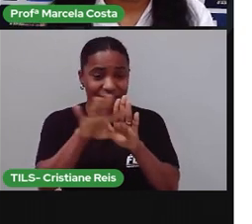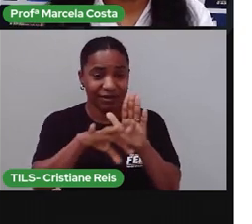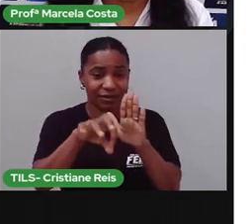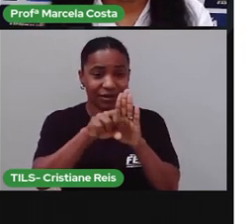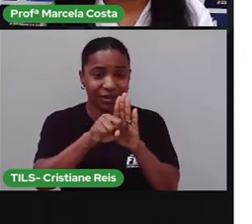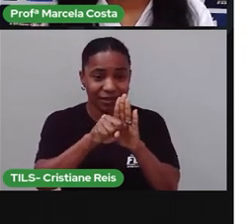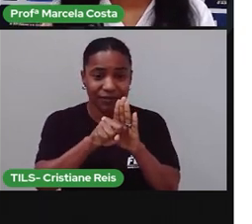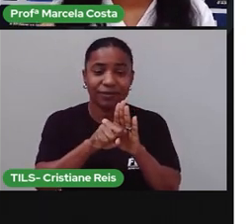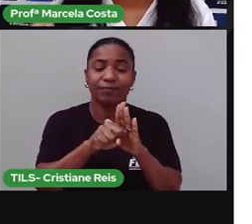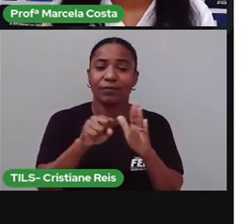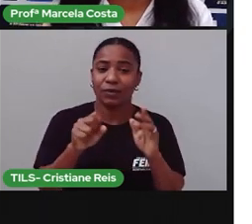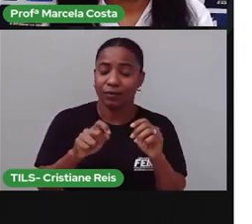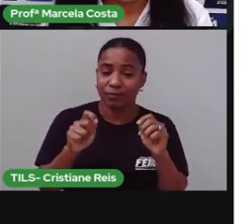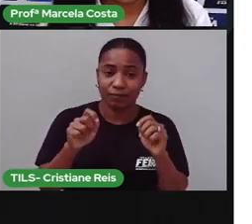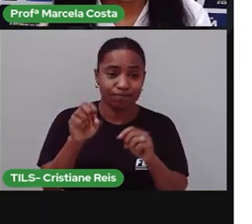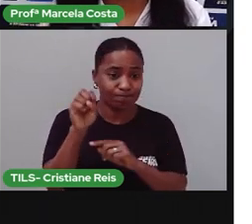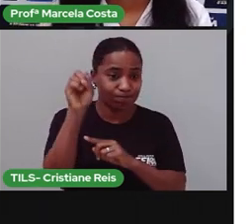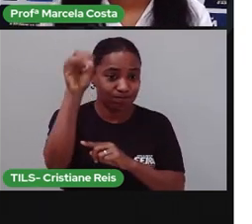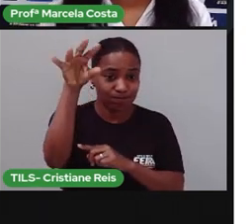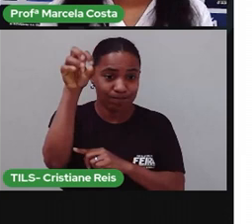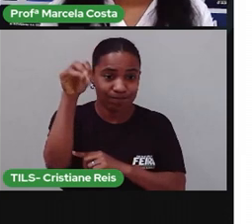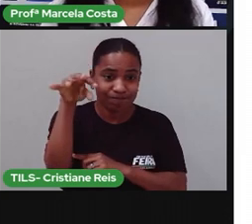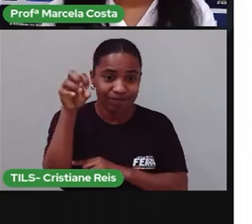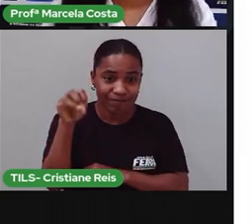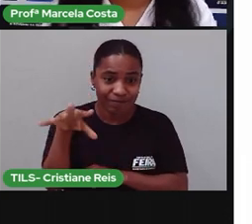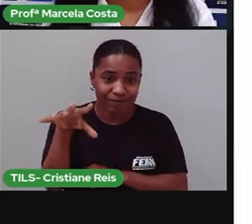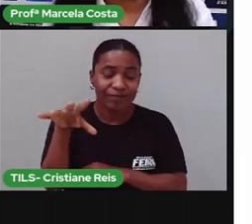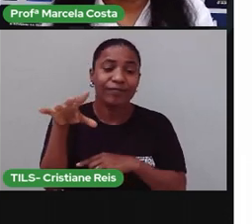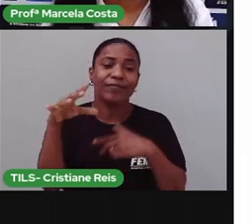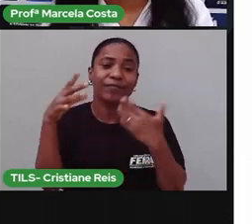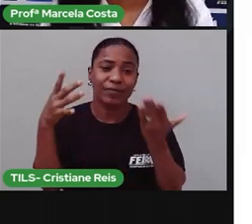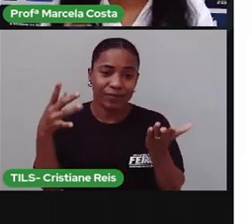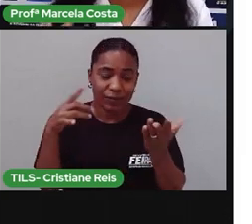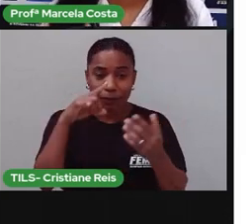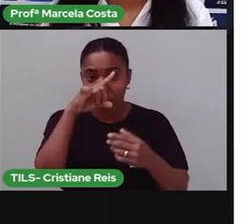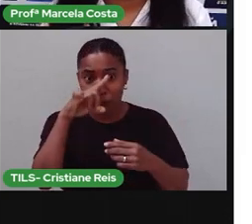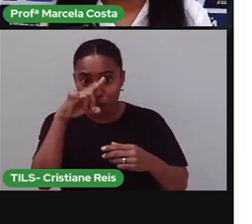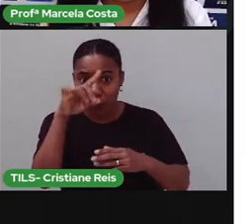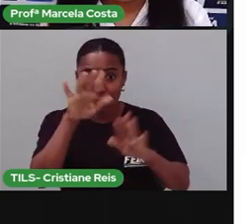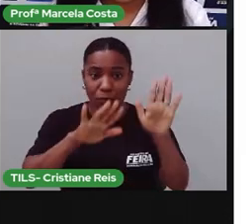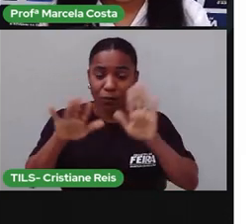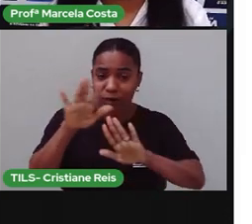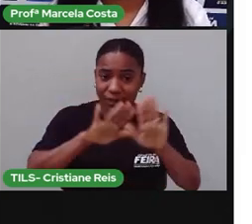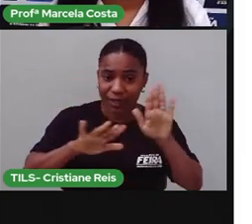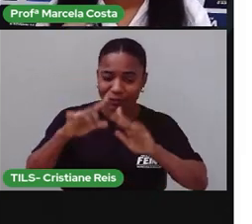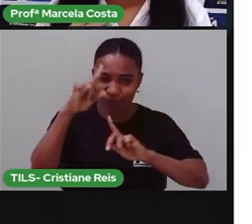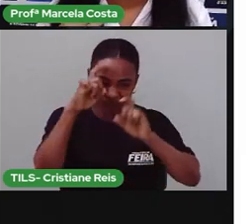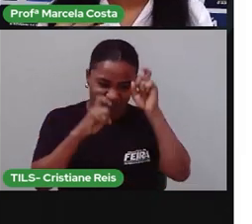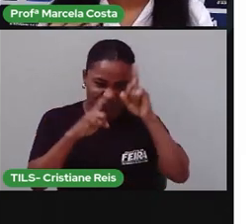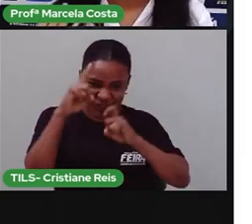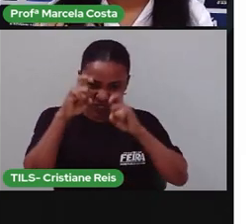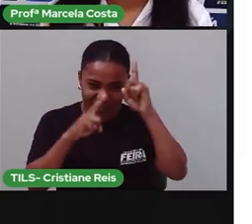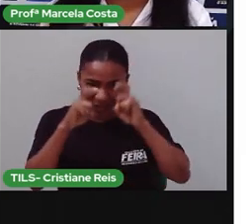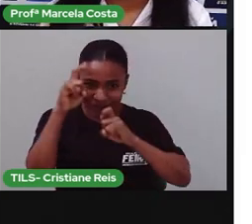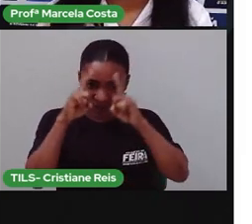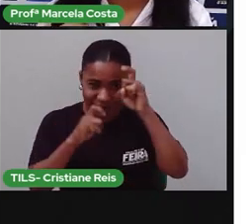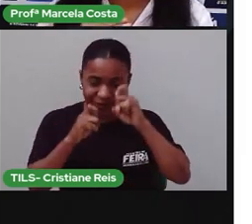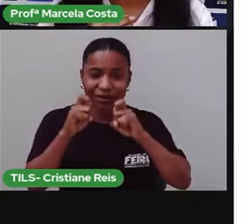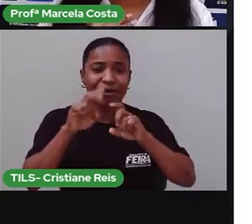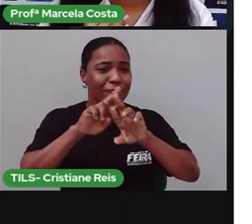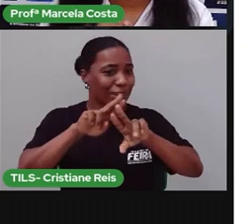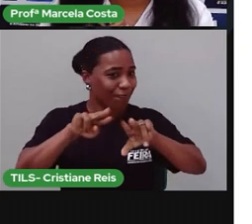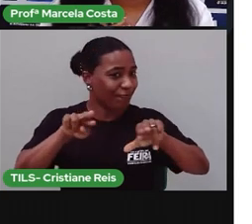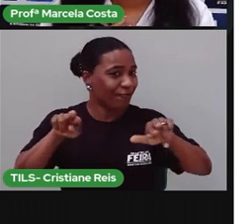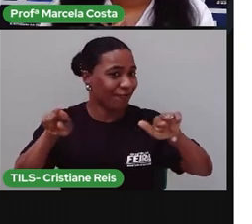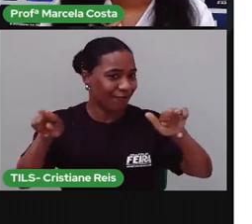sinais de alerta, sinais de perigo, e os gestos, as expressões sociais. Todas essas formas